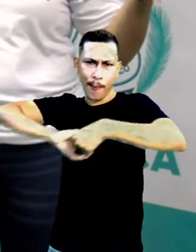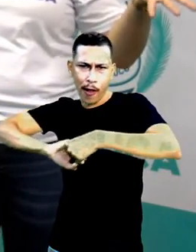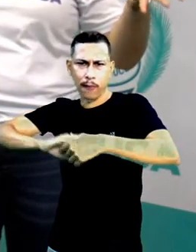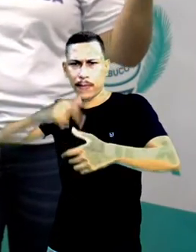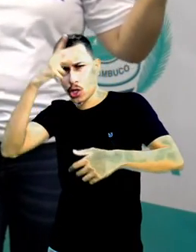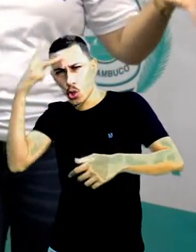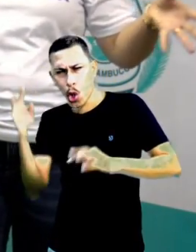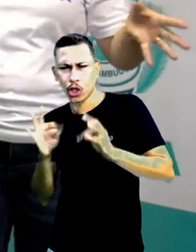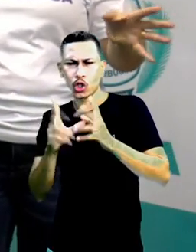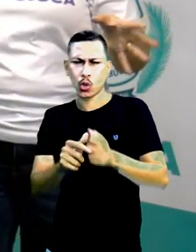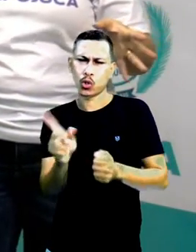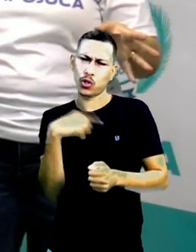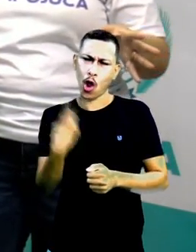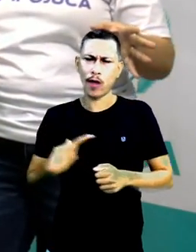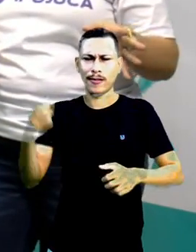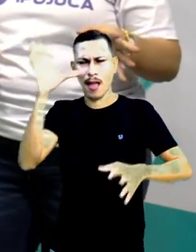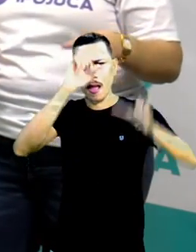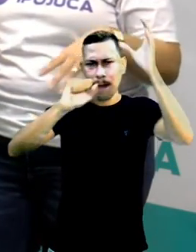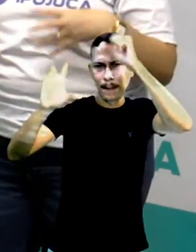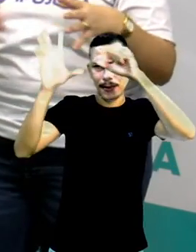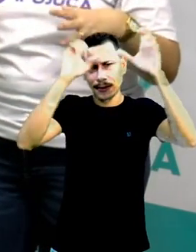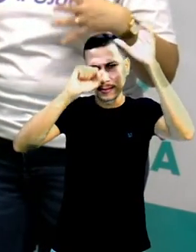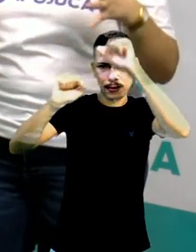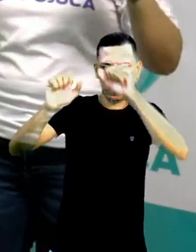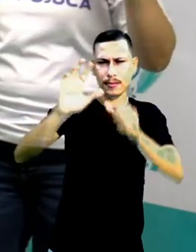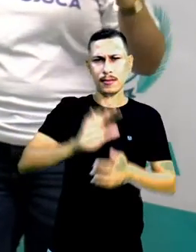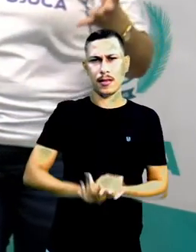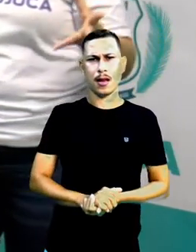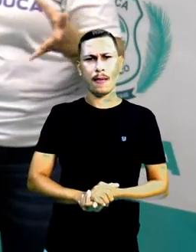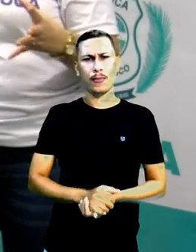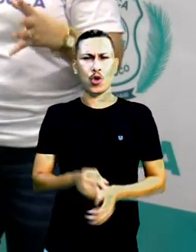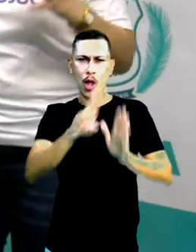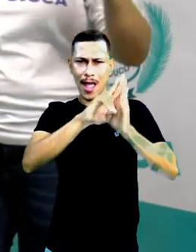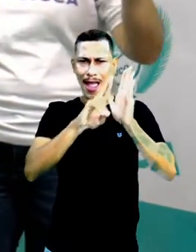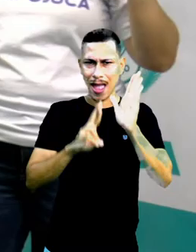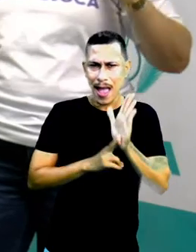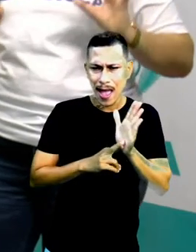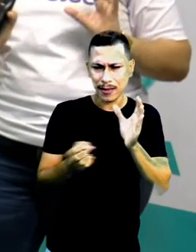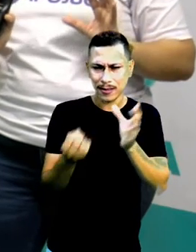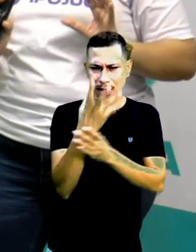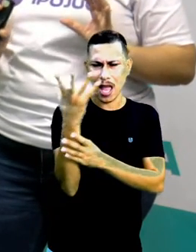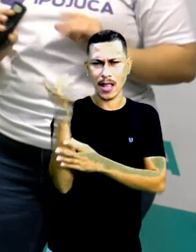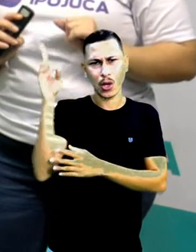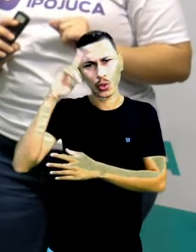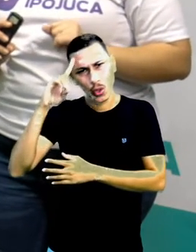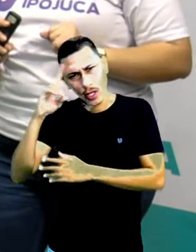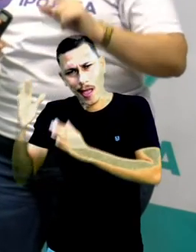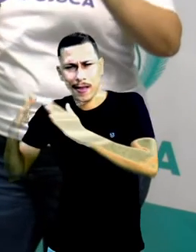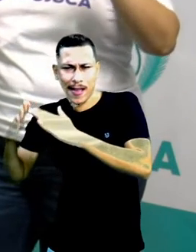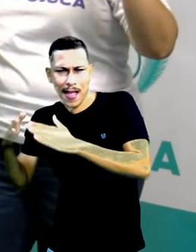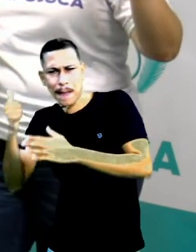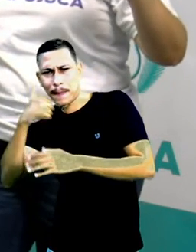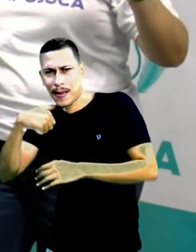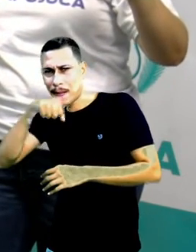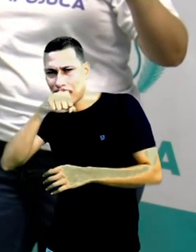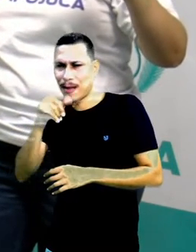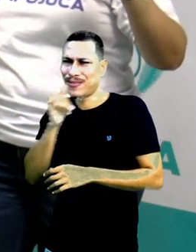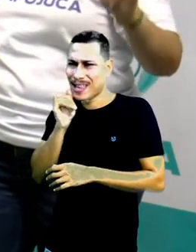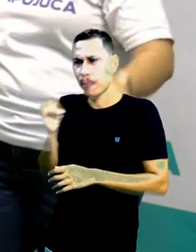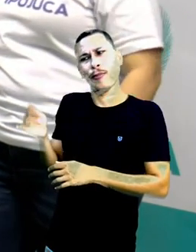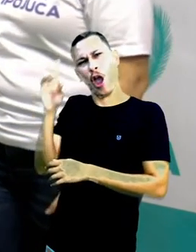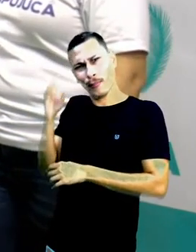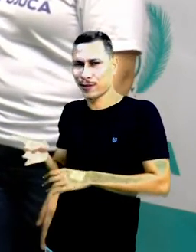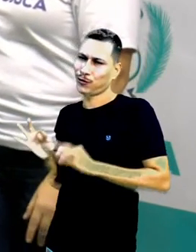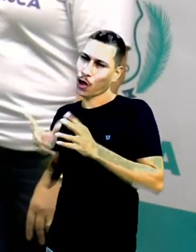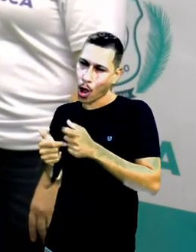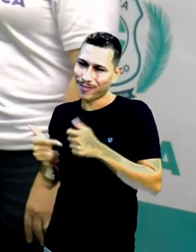tudo aquilo que a gente viu agora no slide anterior, que são coisas, são normas instituídas na nossa casa pela nossa mãe, que é quem manda em tudo,